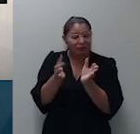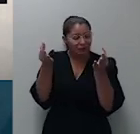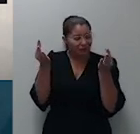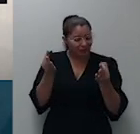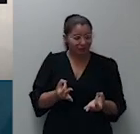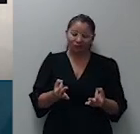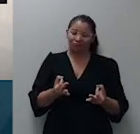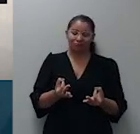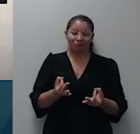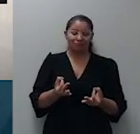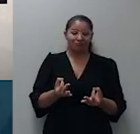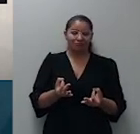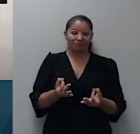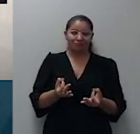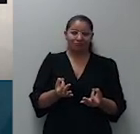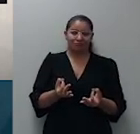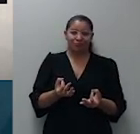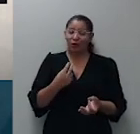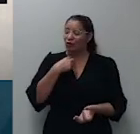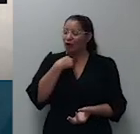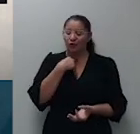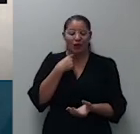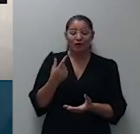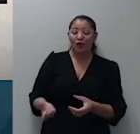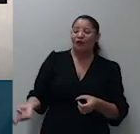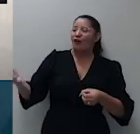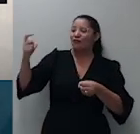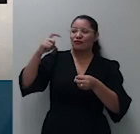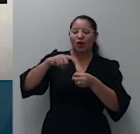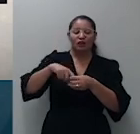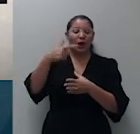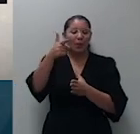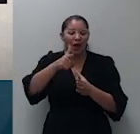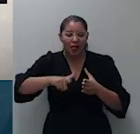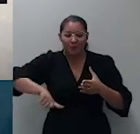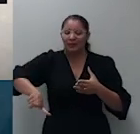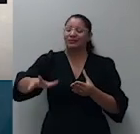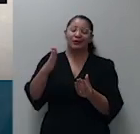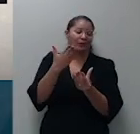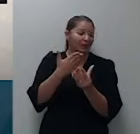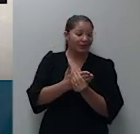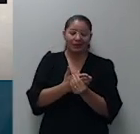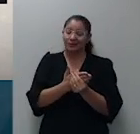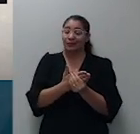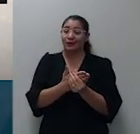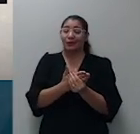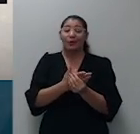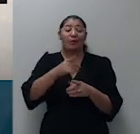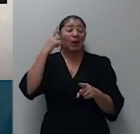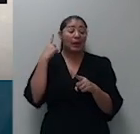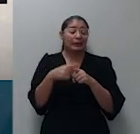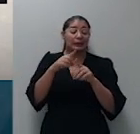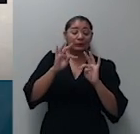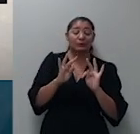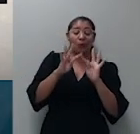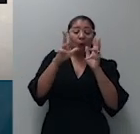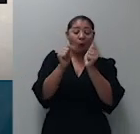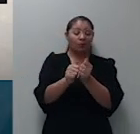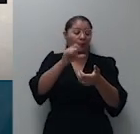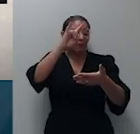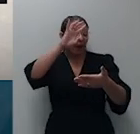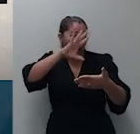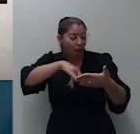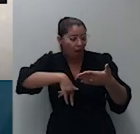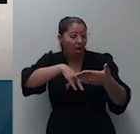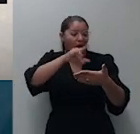feito retornar à origem para eventual repetição de atos, pois todas as matérias arguídas, além disso, todas as matérias arguídas na